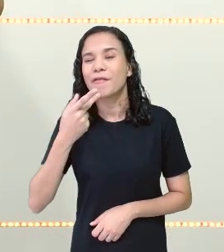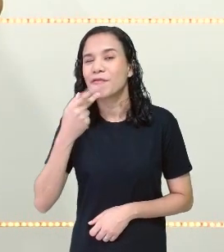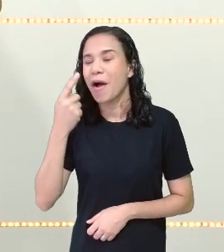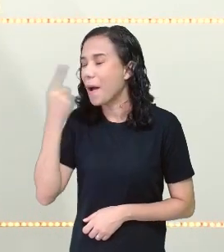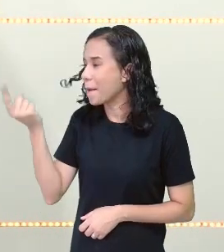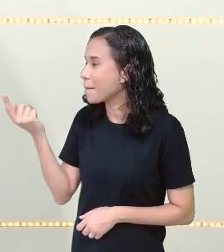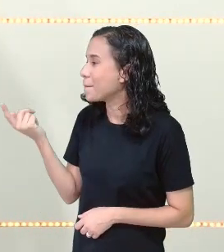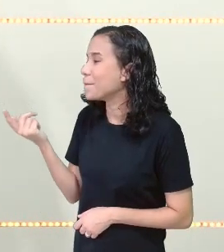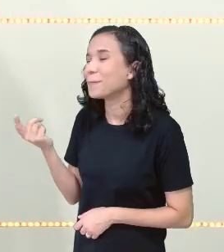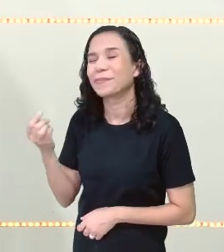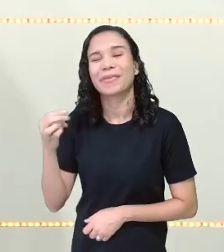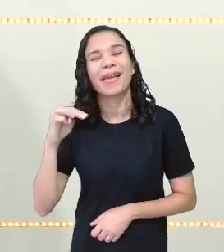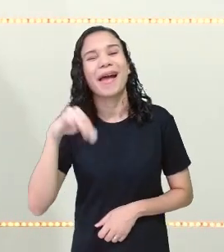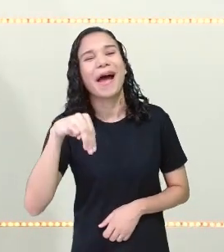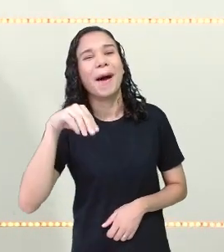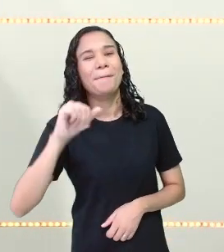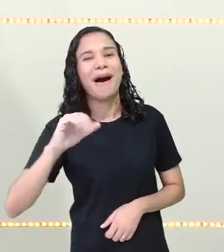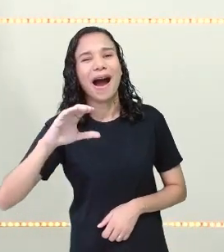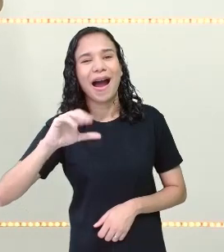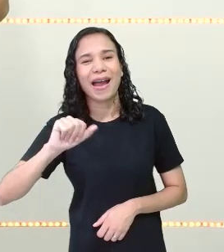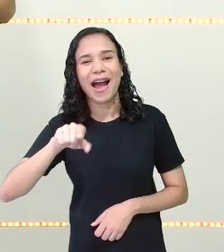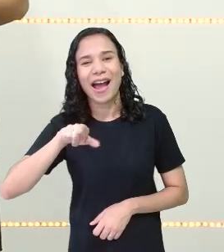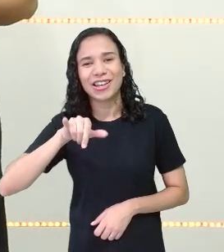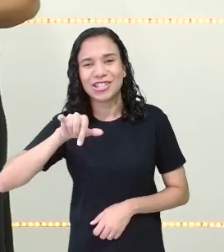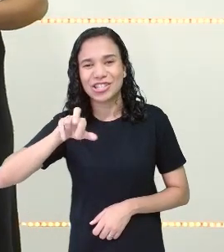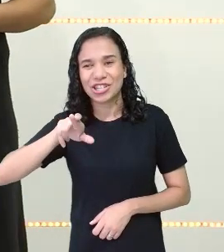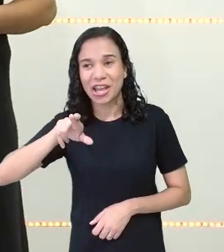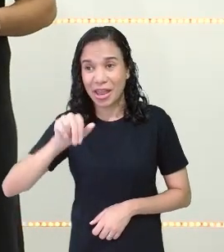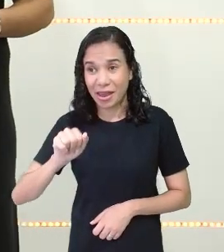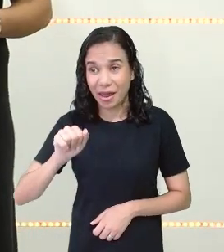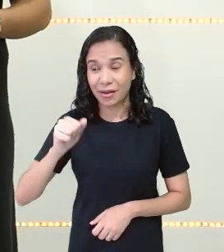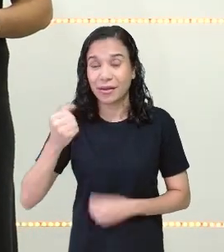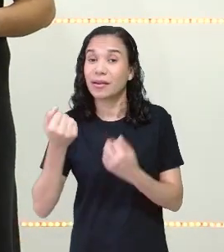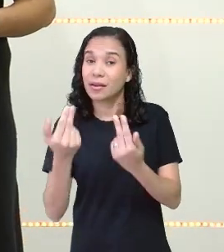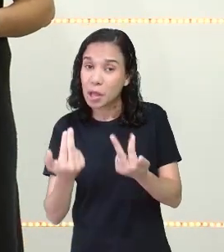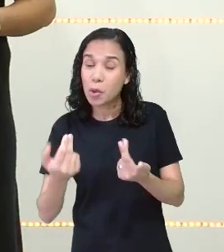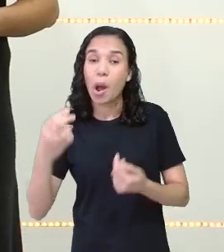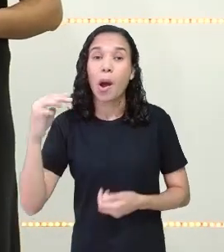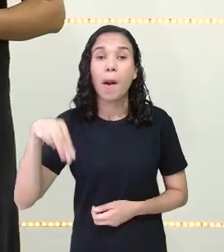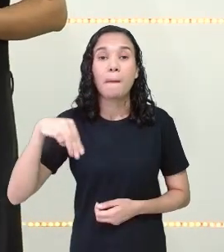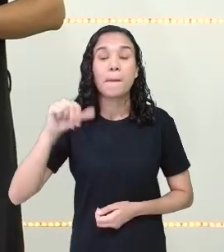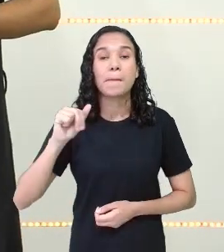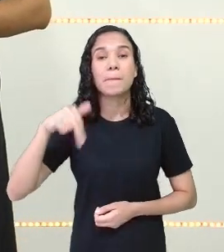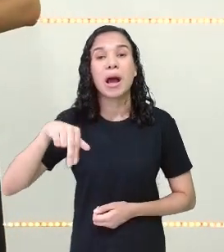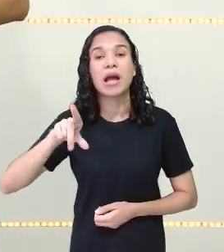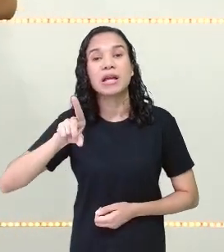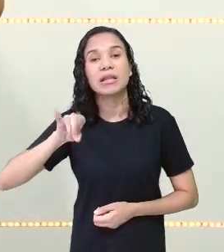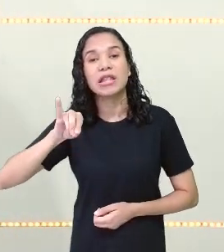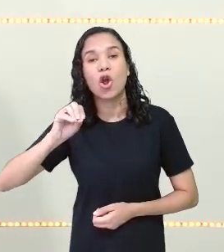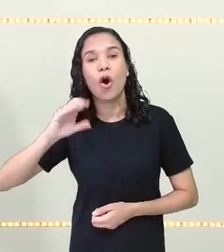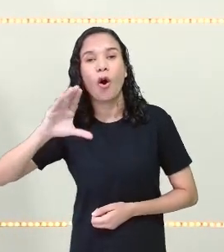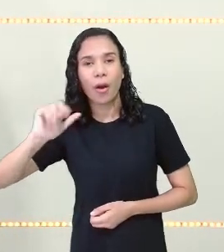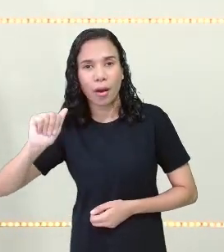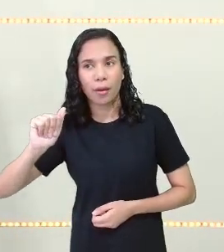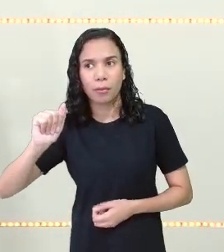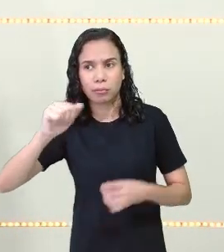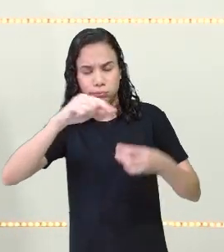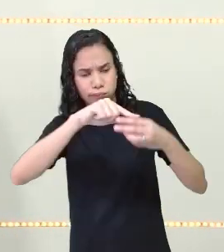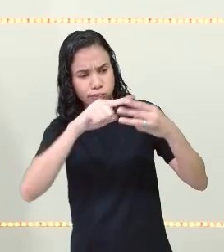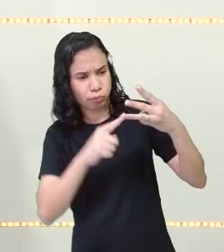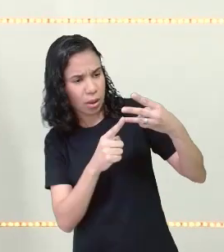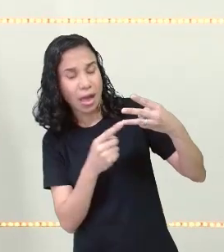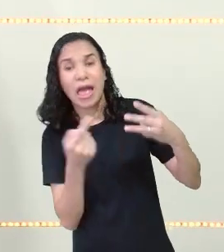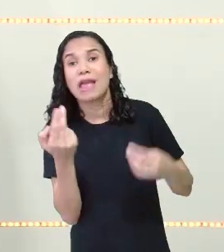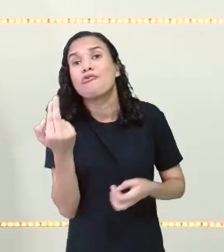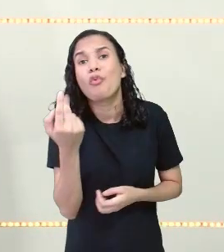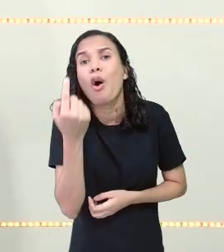Nós chamamos de macaxeira. Só que aipim e macaxeira é a mesma coisa. Também conhecida por mandioca. Então,